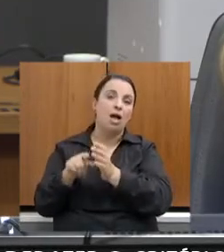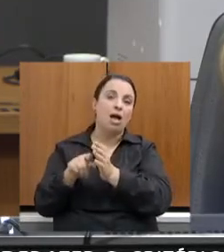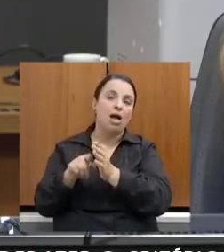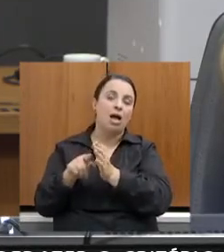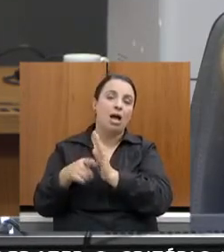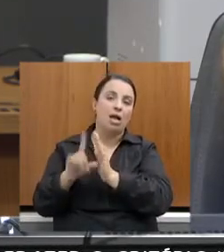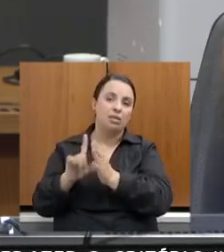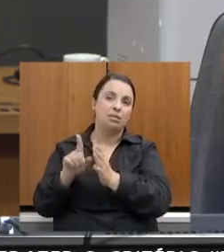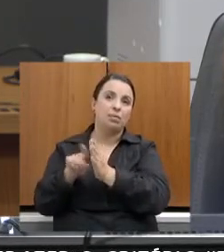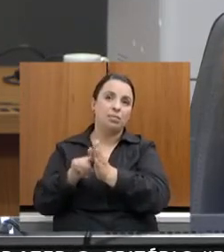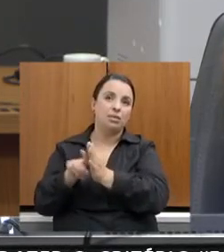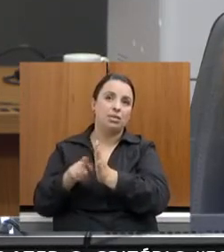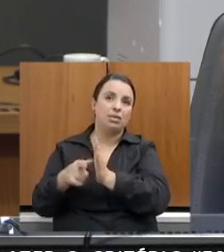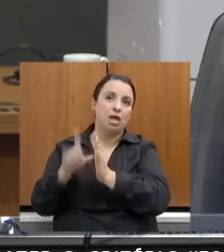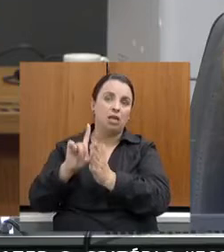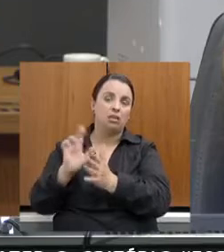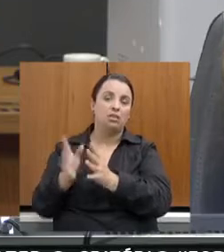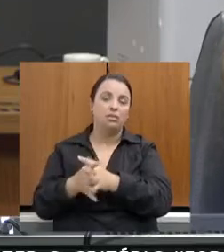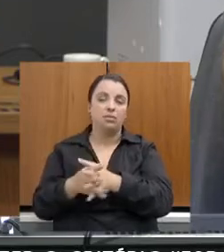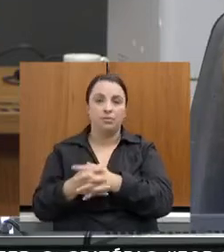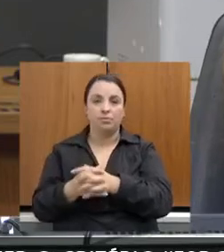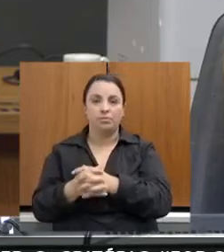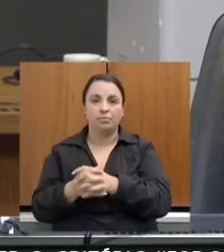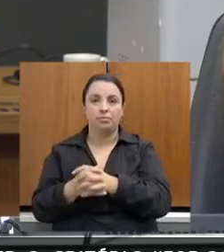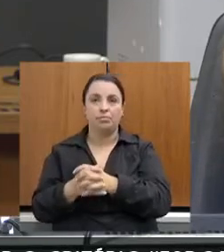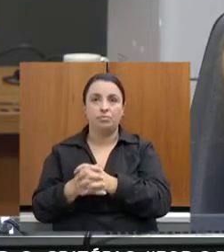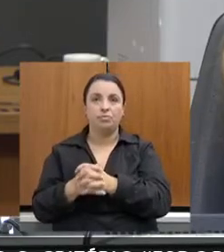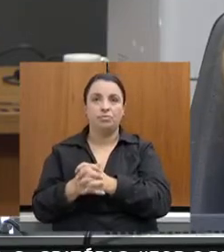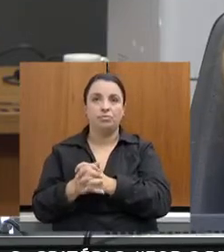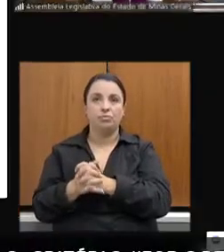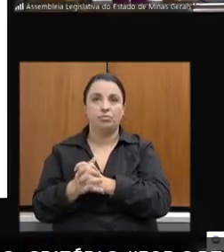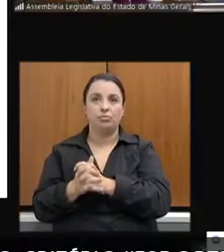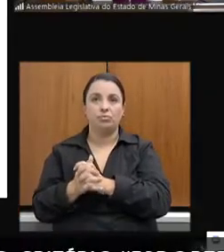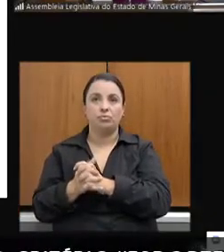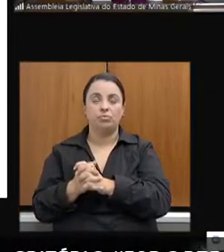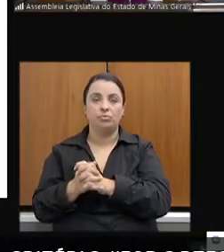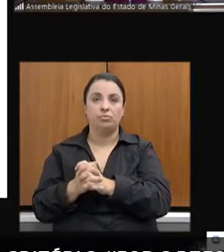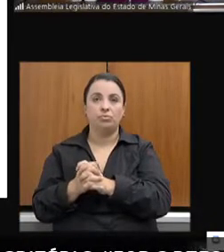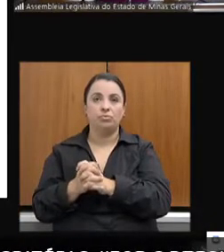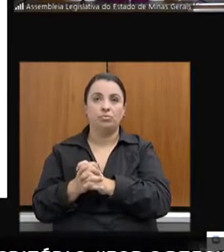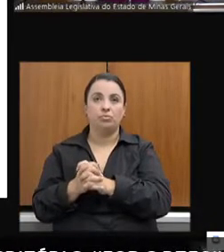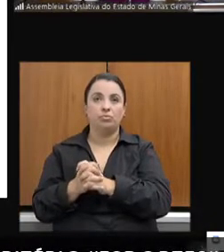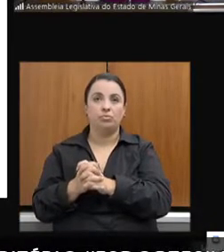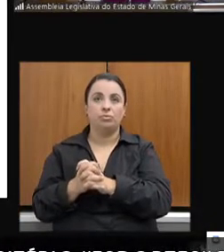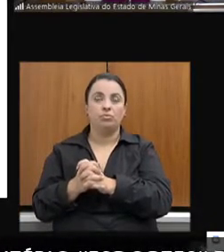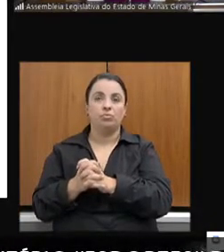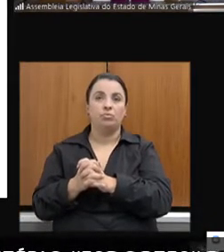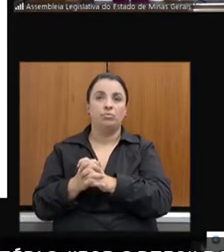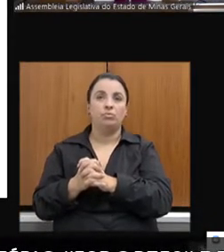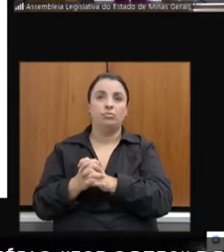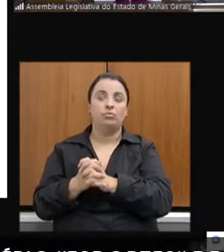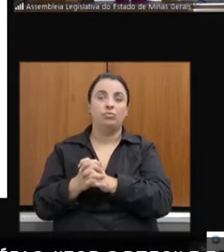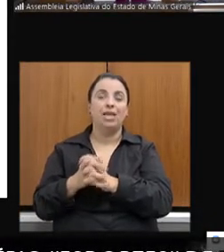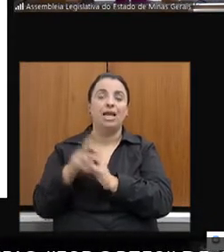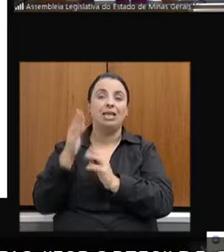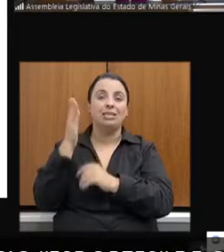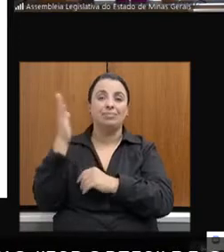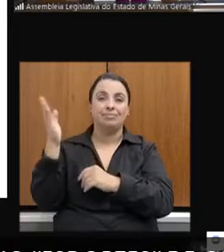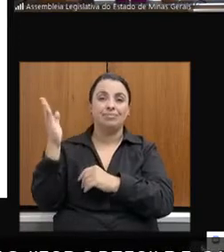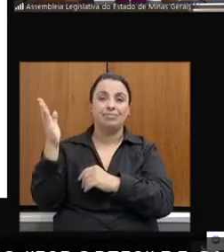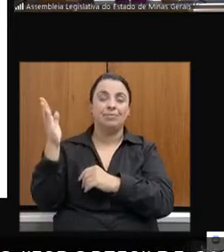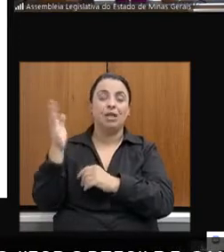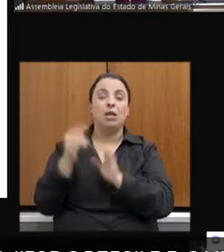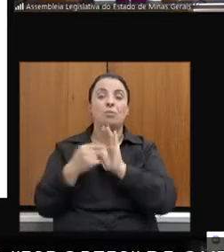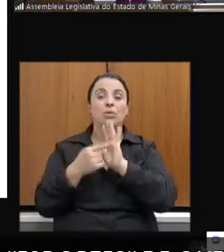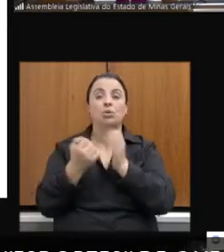Pode passar, por favor. E aqui, trazendo a questão que até o comentou, deputado, o número de municípios